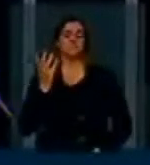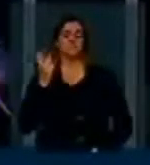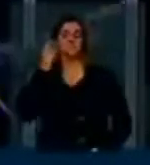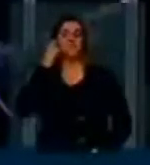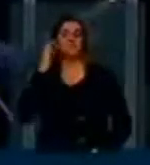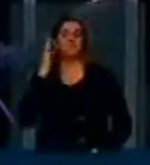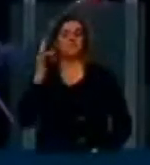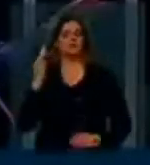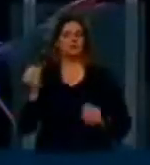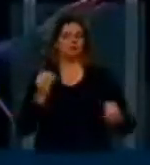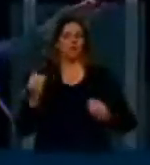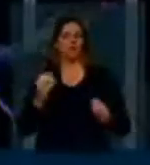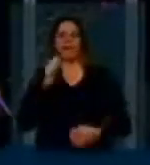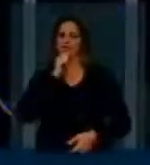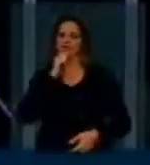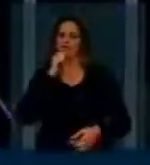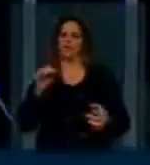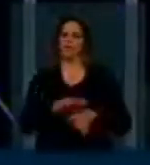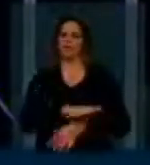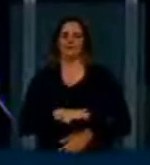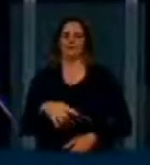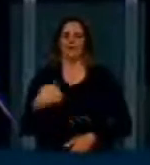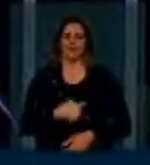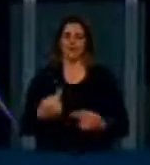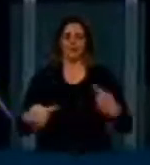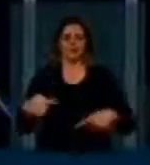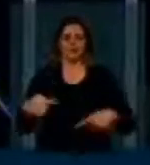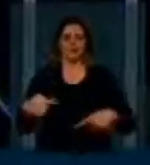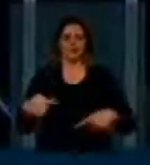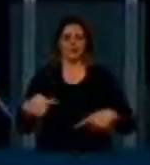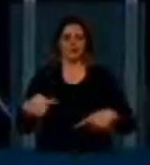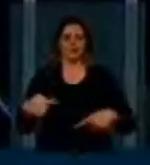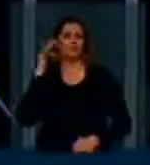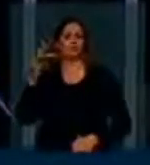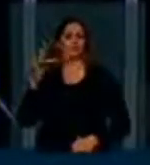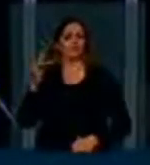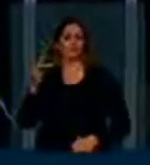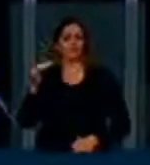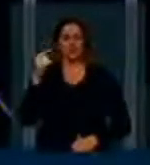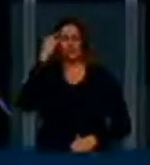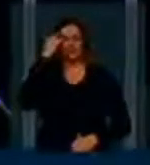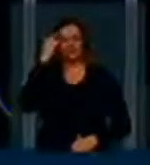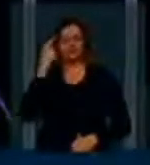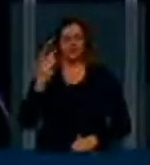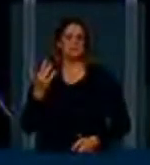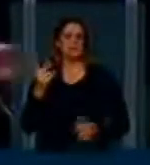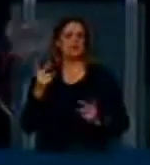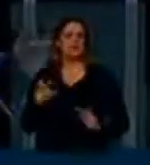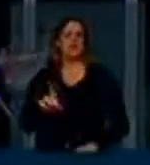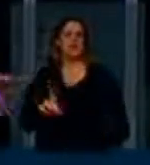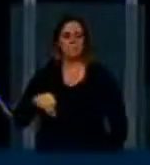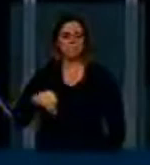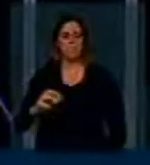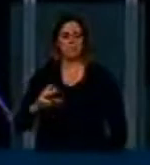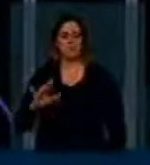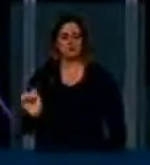Não aconteceu ainda. Nós estamos discutindo aqui, como se a gente estivesse discutindo democracia sem